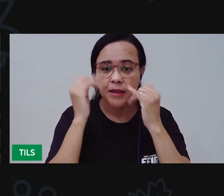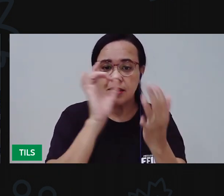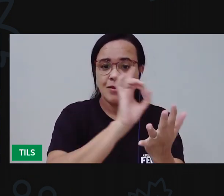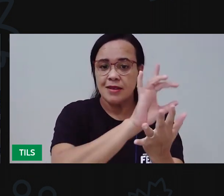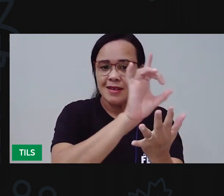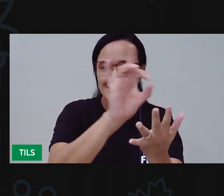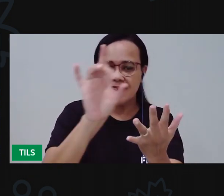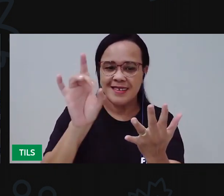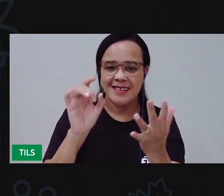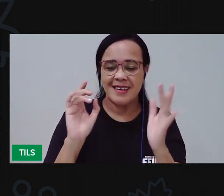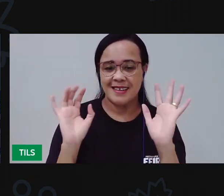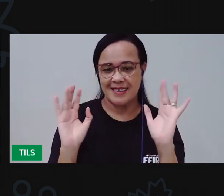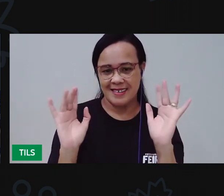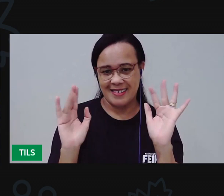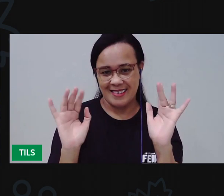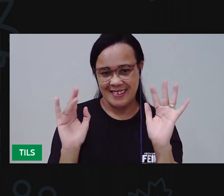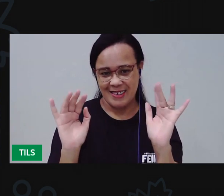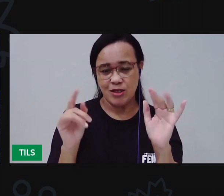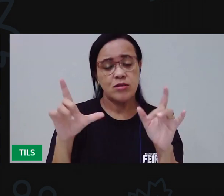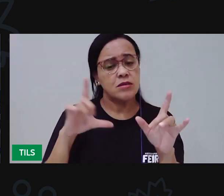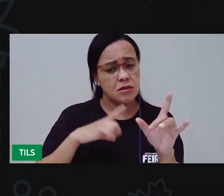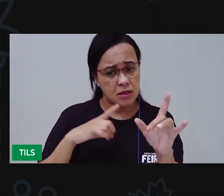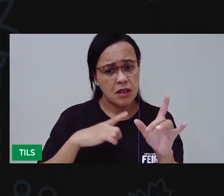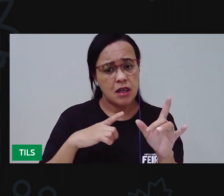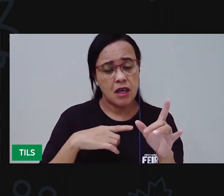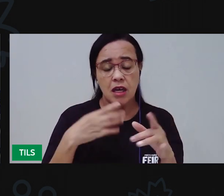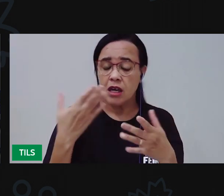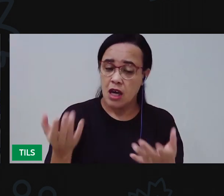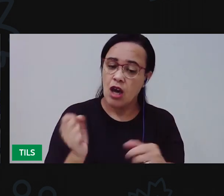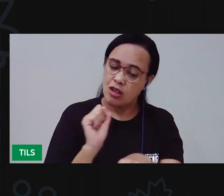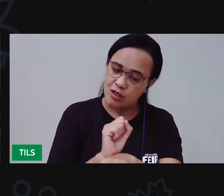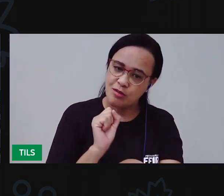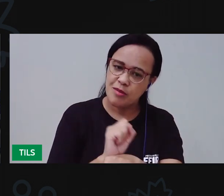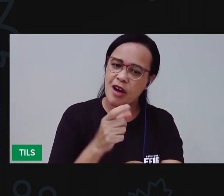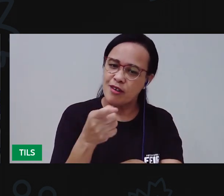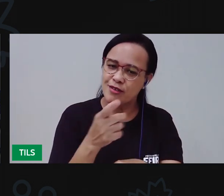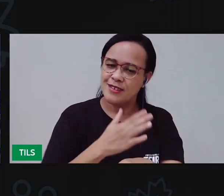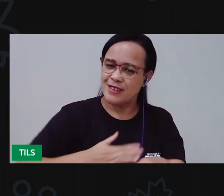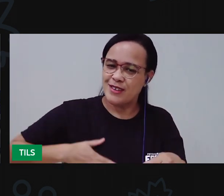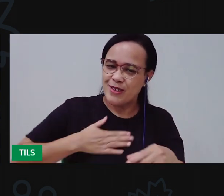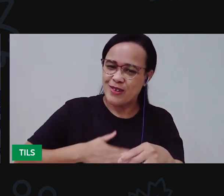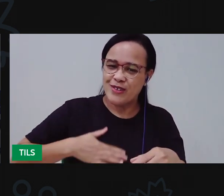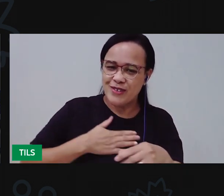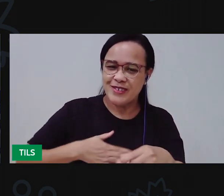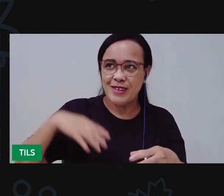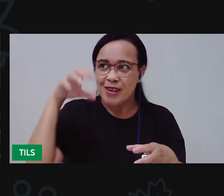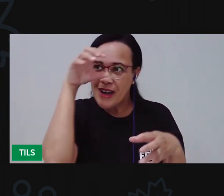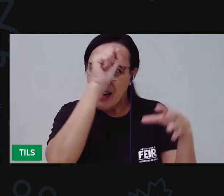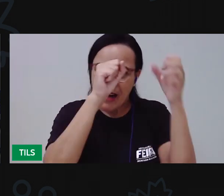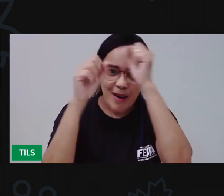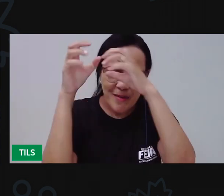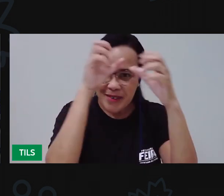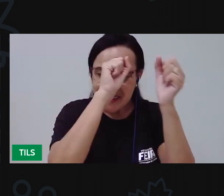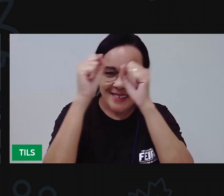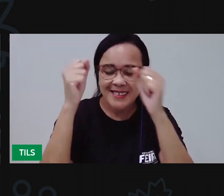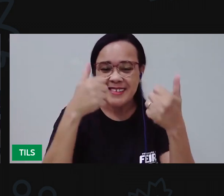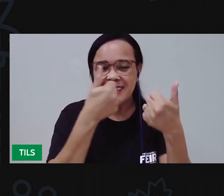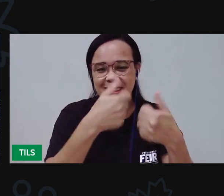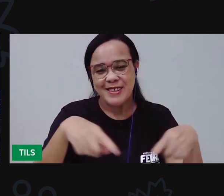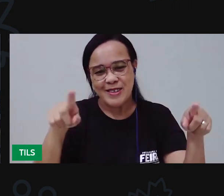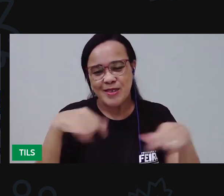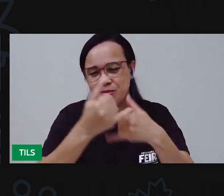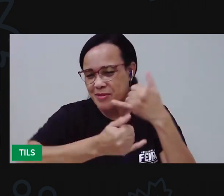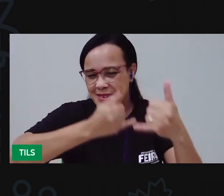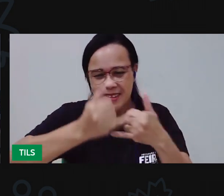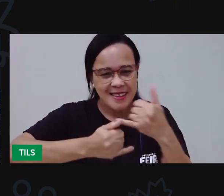dedo. Espero que você tenha gostado bastante dessa aula. Tenha aprendido e se divertido aqui comigo. A gente vai se despedindo.